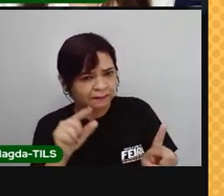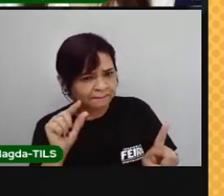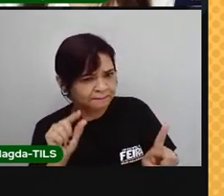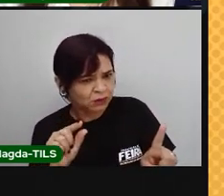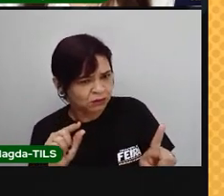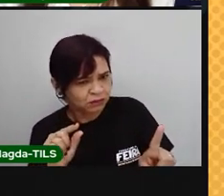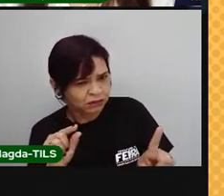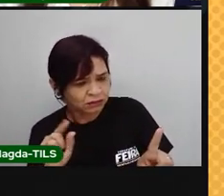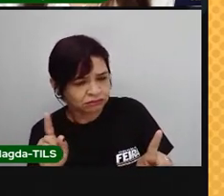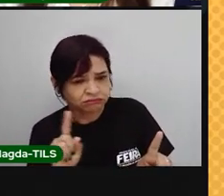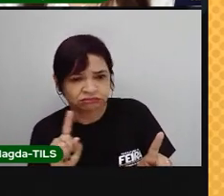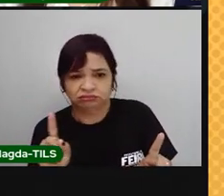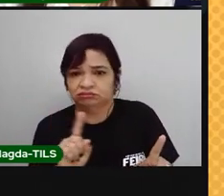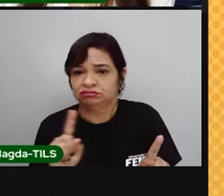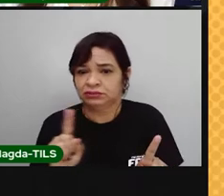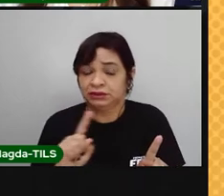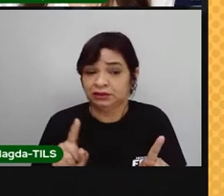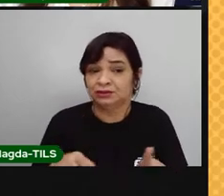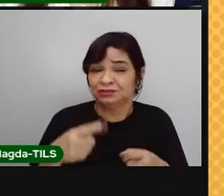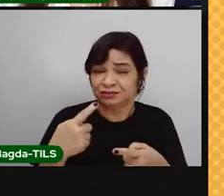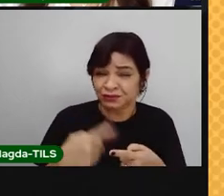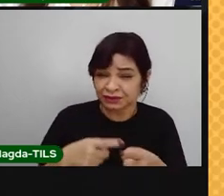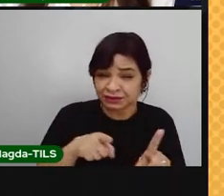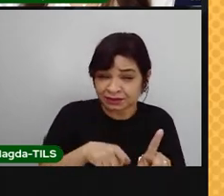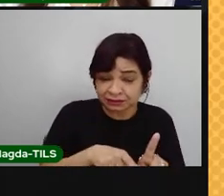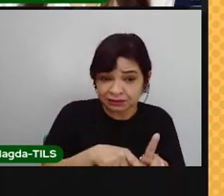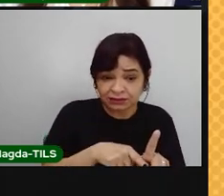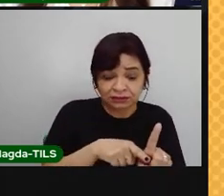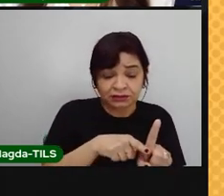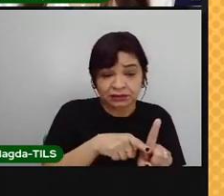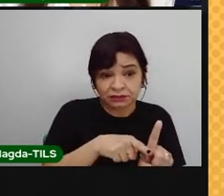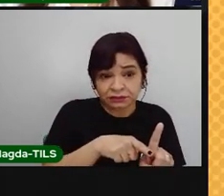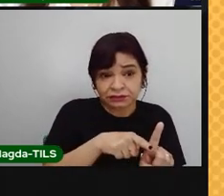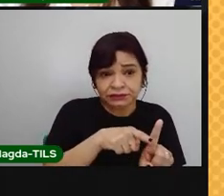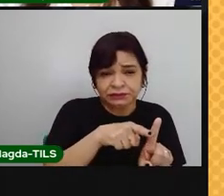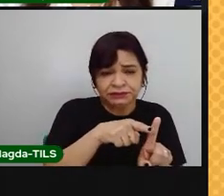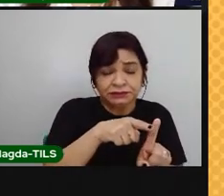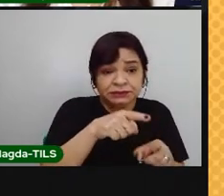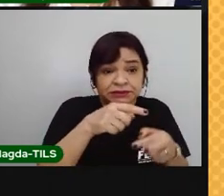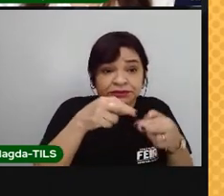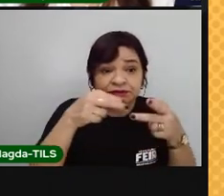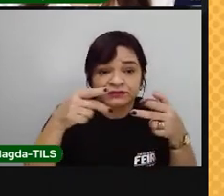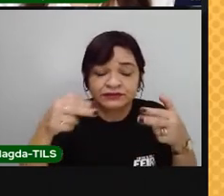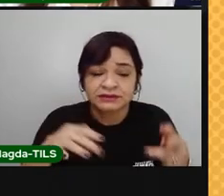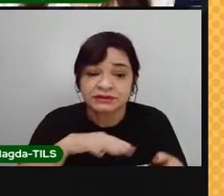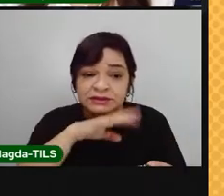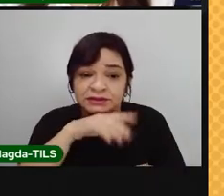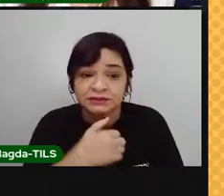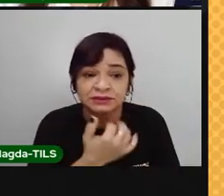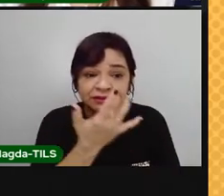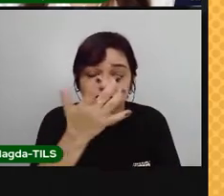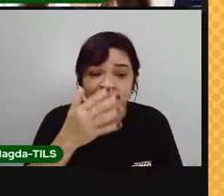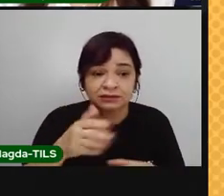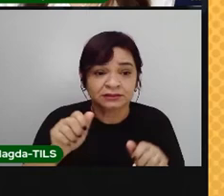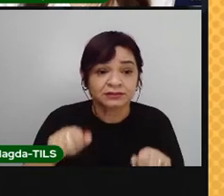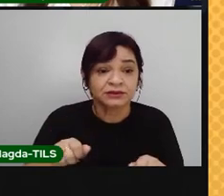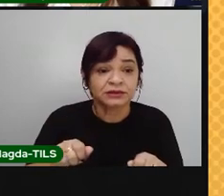Se a temperatura da Terra continuar subindo, milhares de espécies de animais e plantas podem desaparecer para sempre.